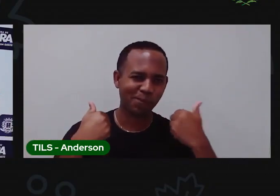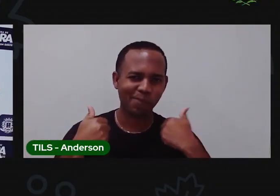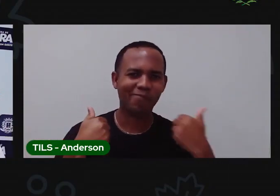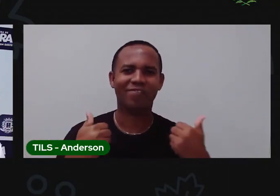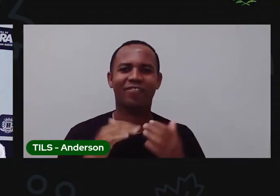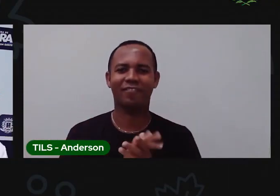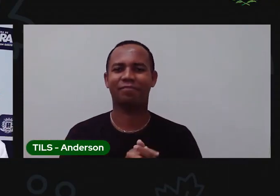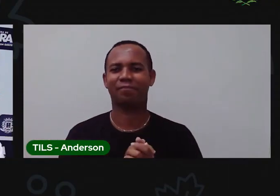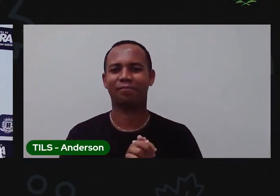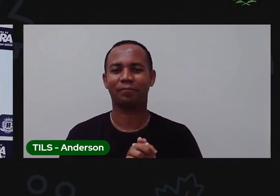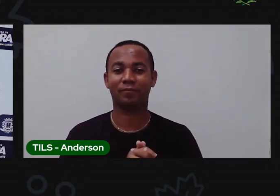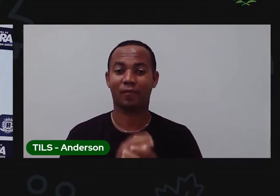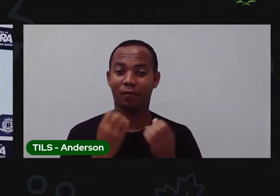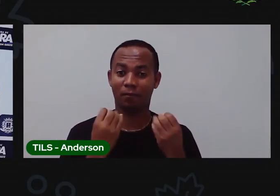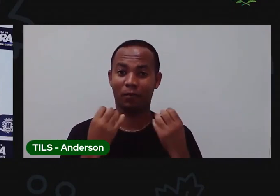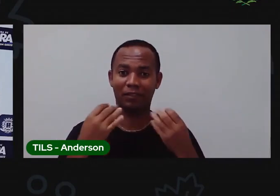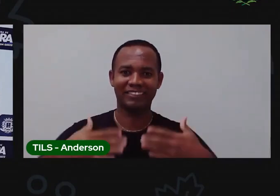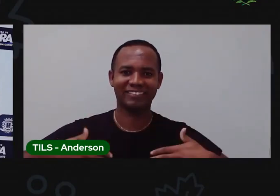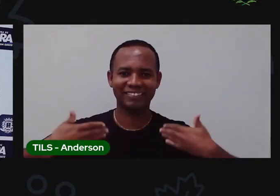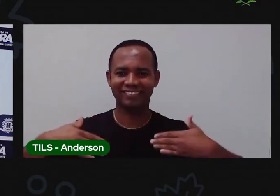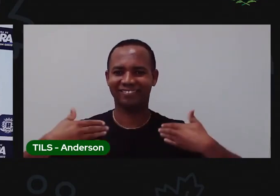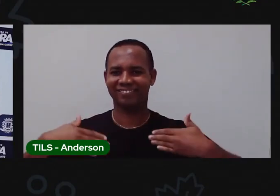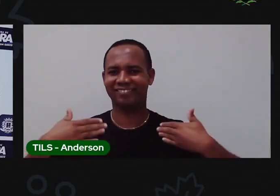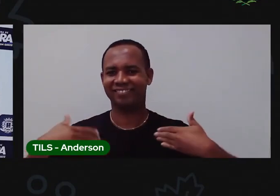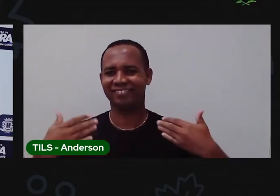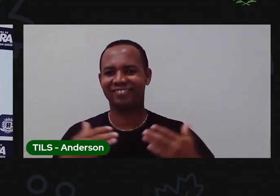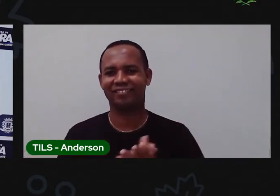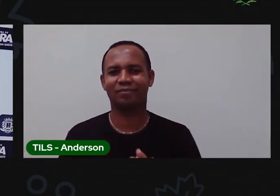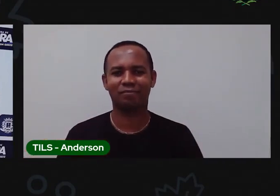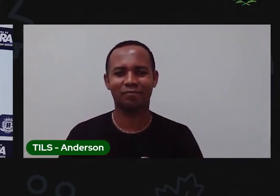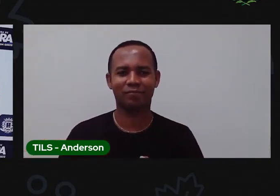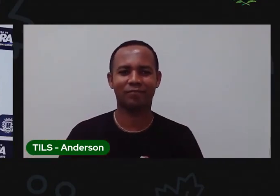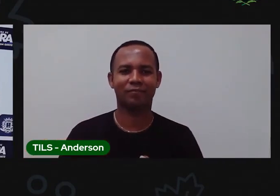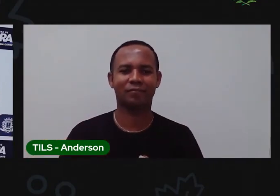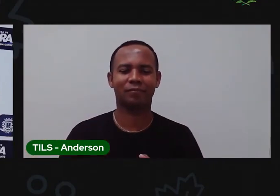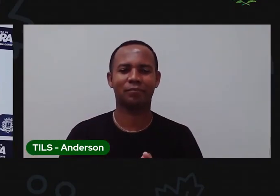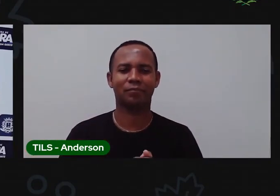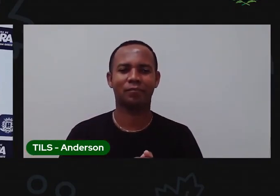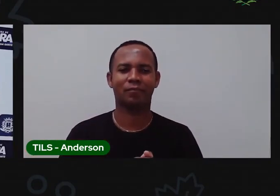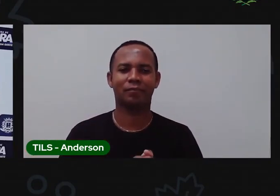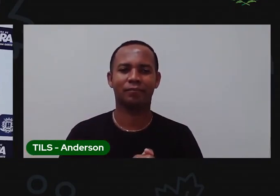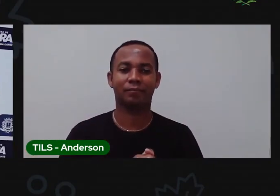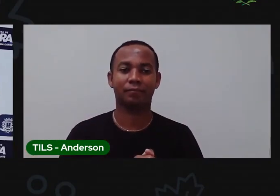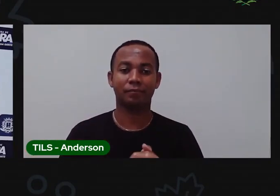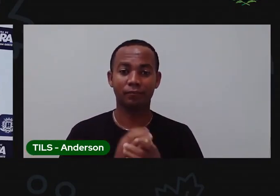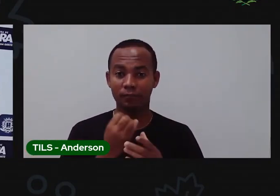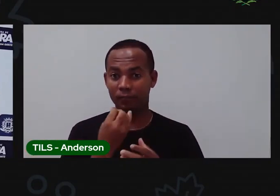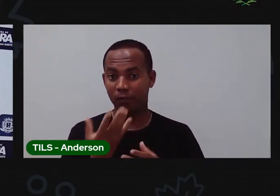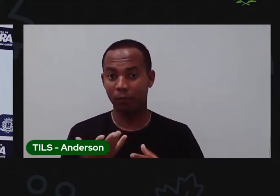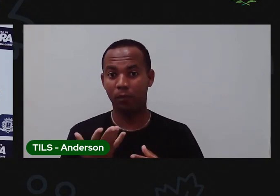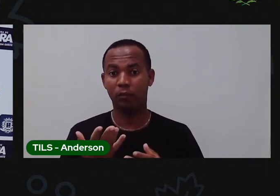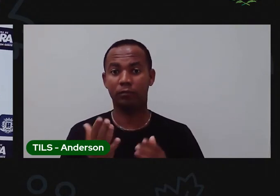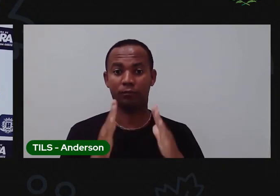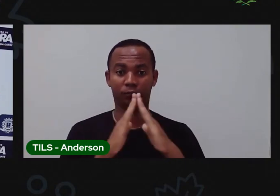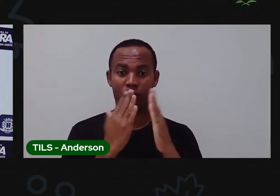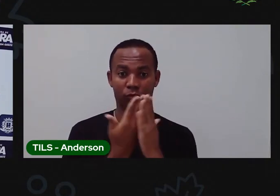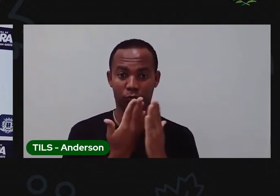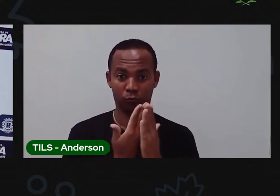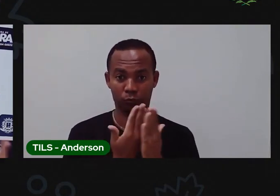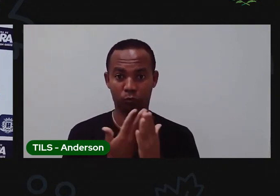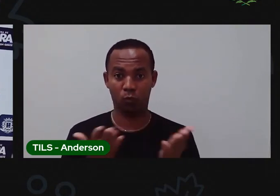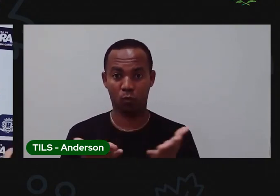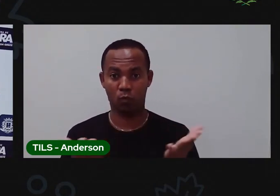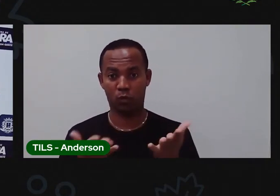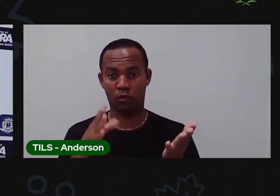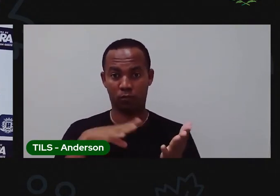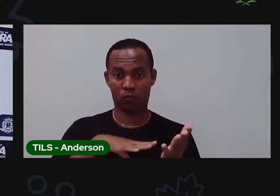Todo mundo animado, todo mundo pra cima e descansado, que é o que importa. Bom, a nossa aula de linguagem hoje, né,